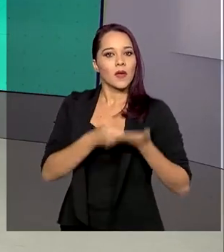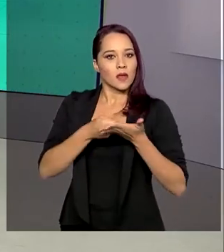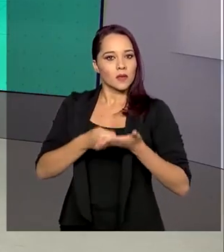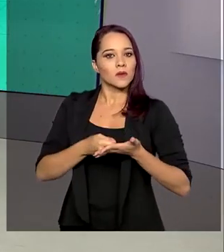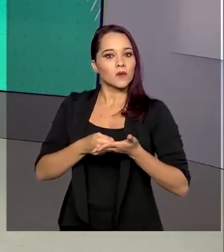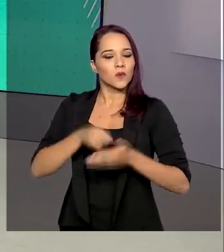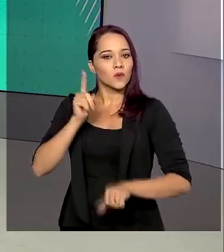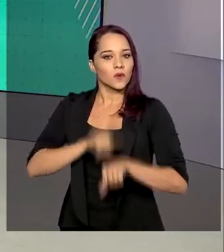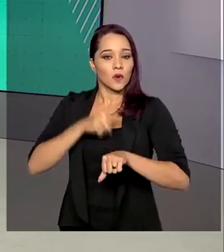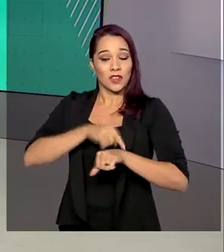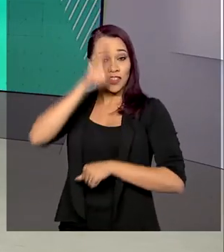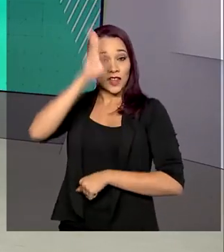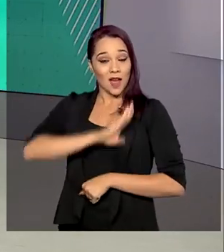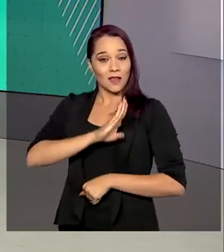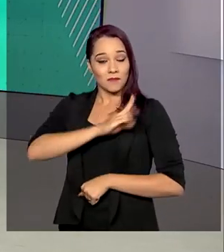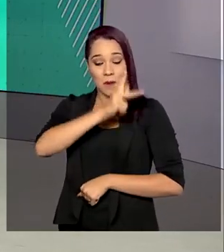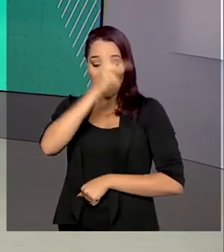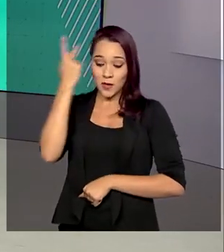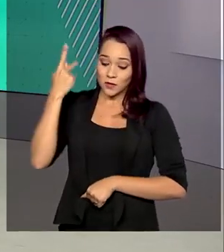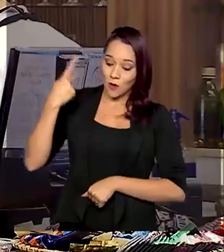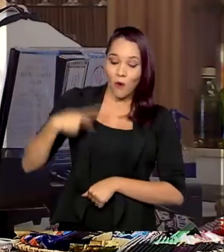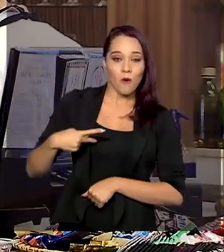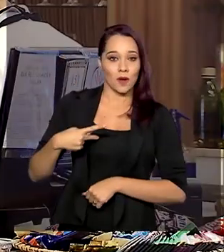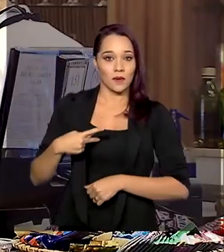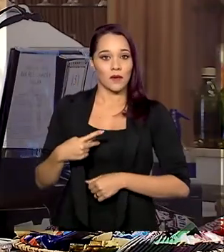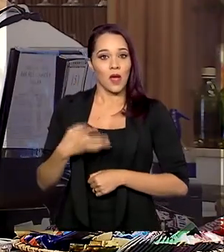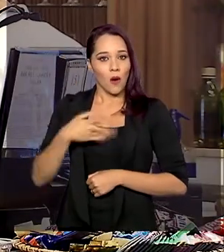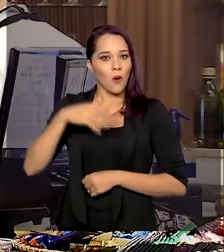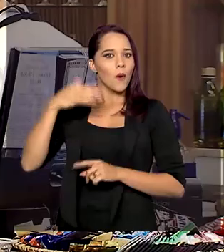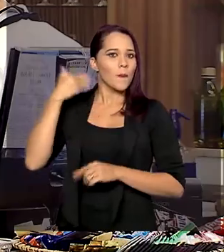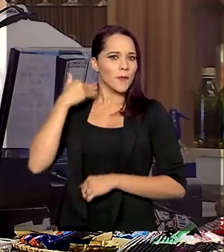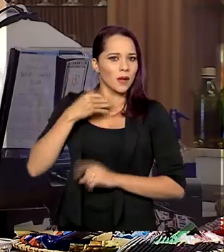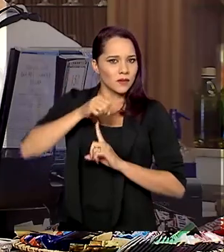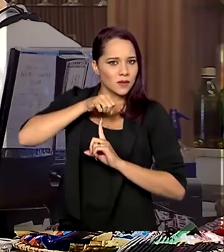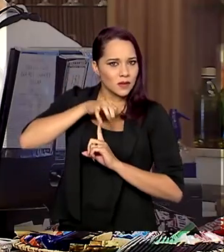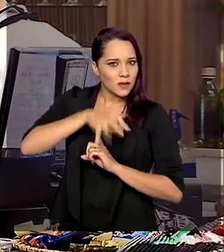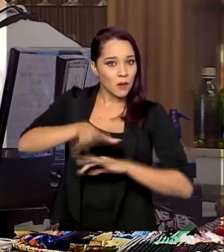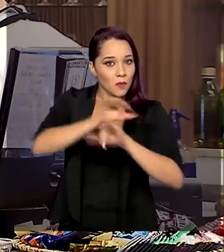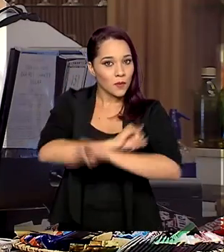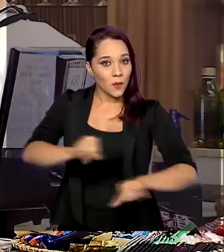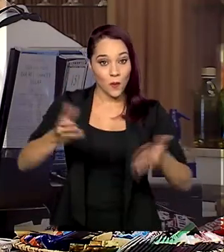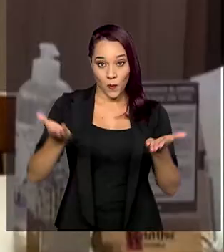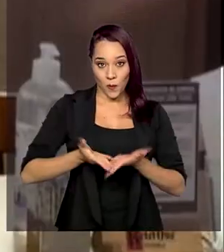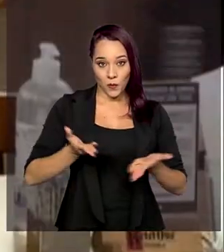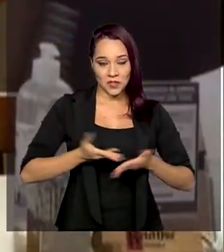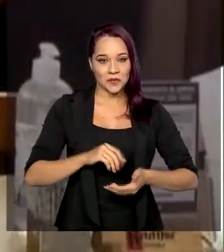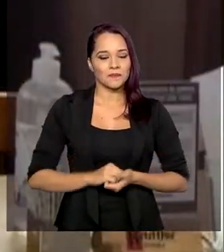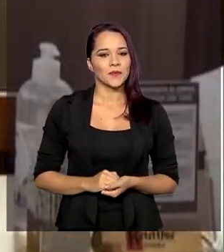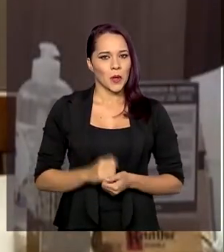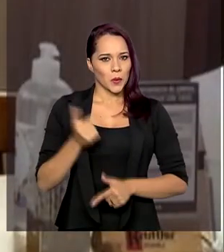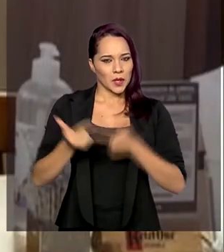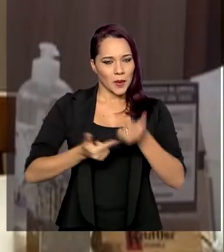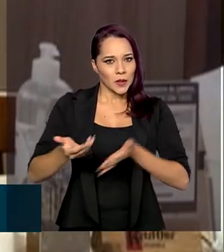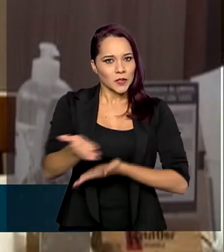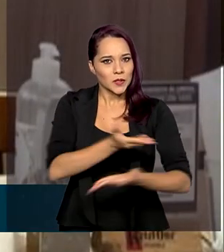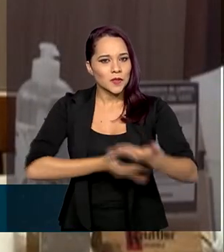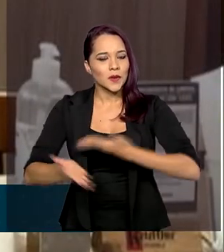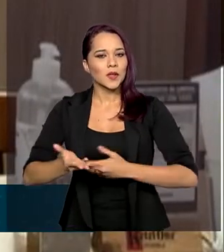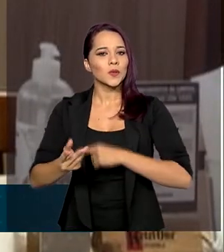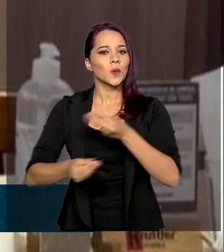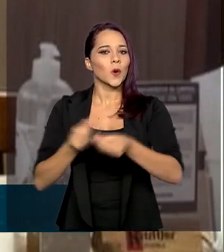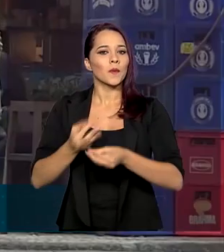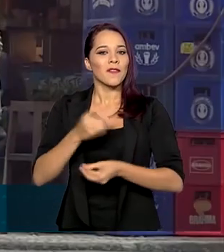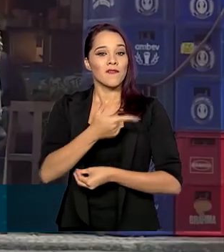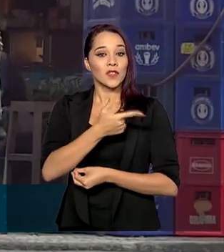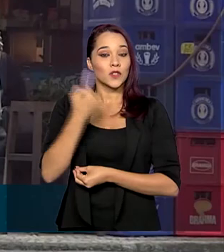gratuito para pessoas físicas. A resolução do Banco Central foi publicada hoje. O serviço de transferência vai funcionar